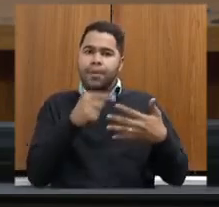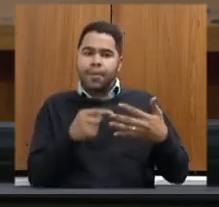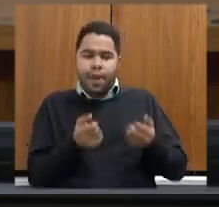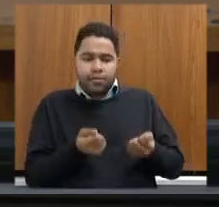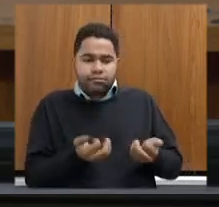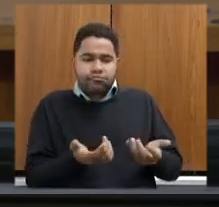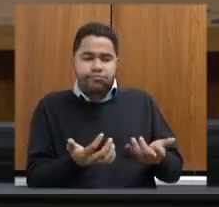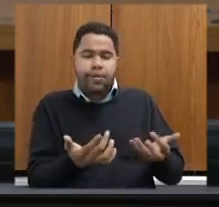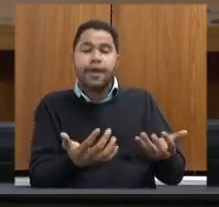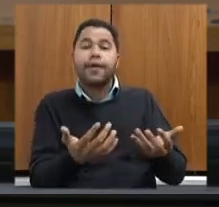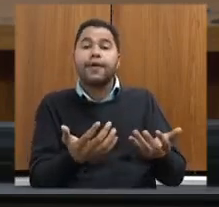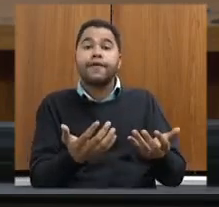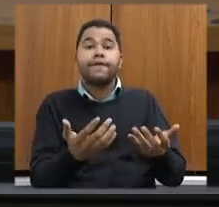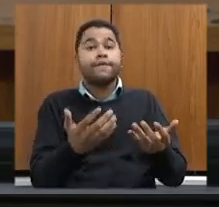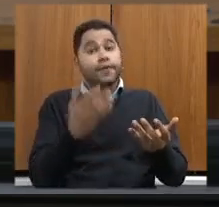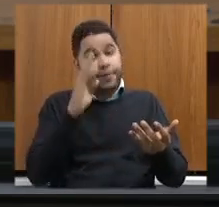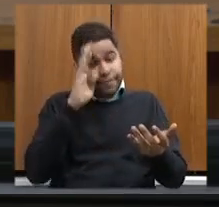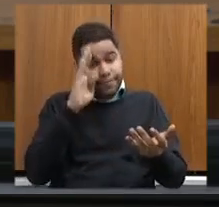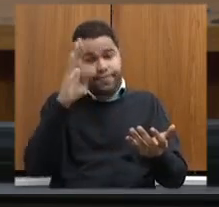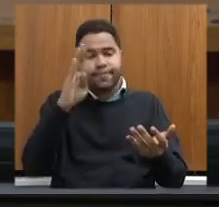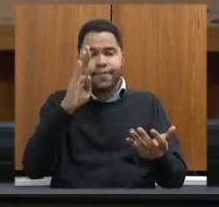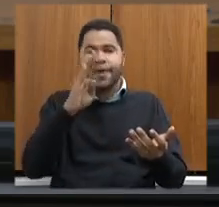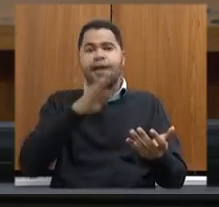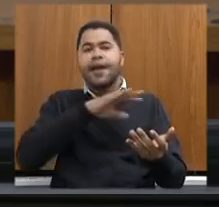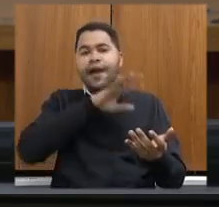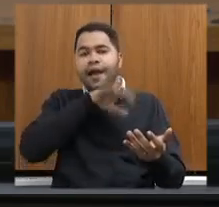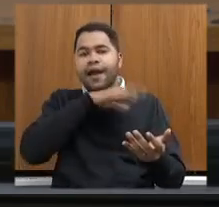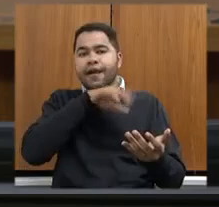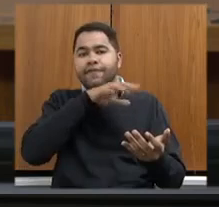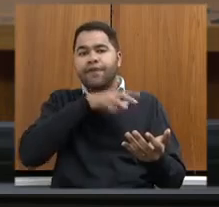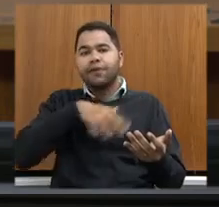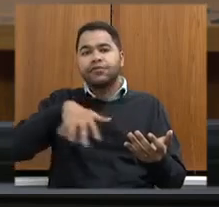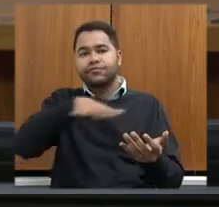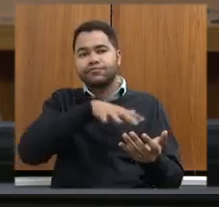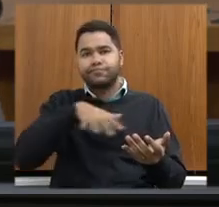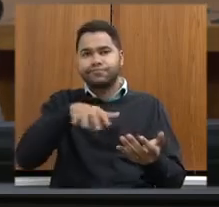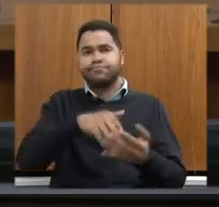e especialmente da fauna existente nessas regiões.